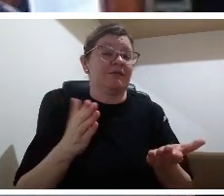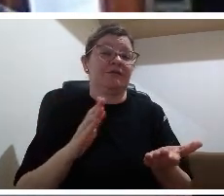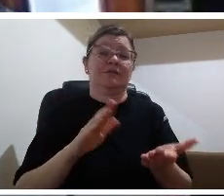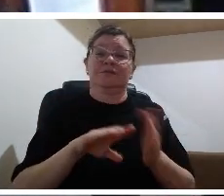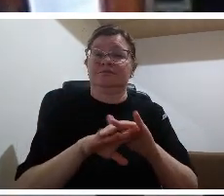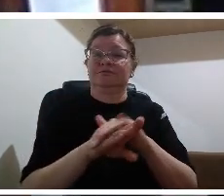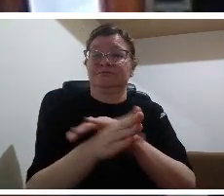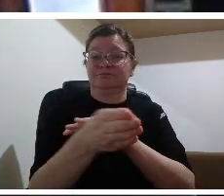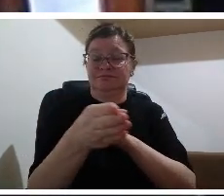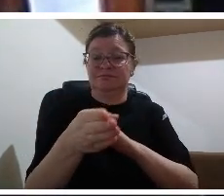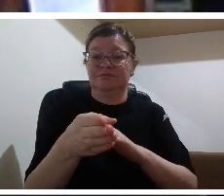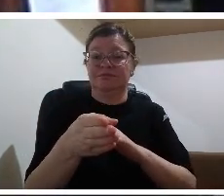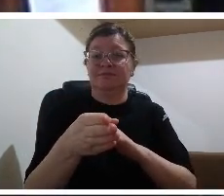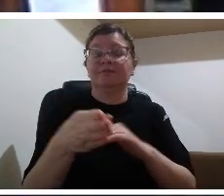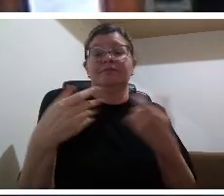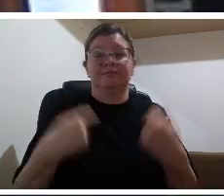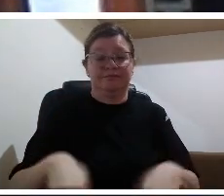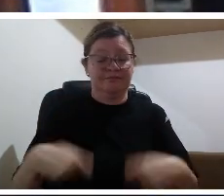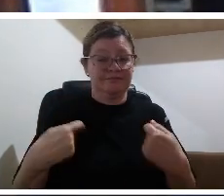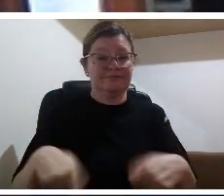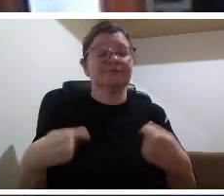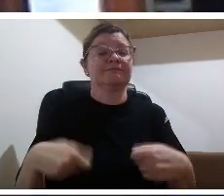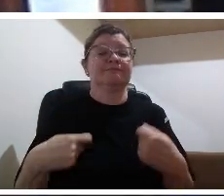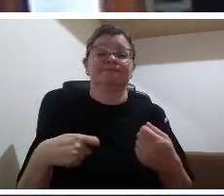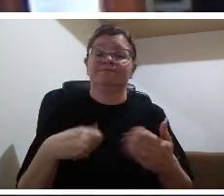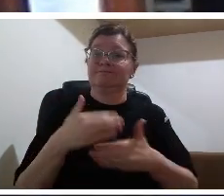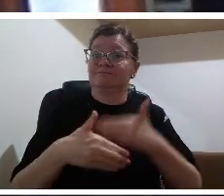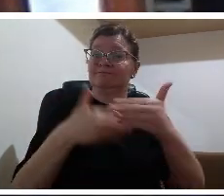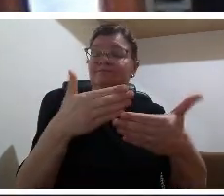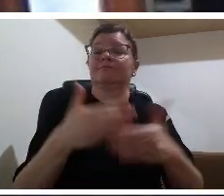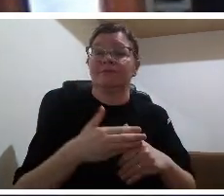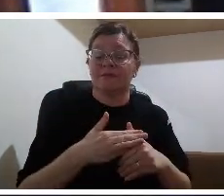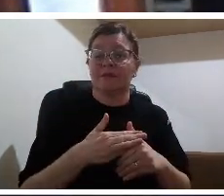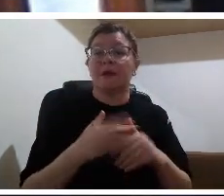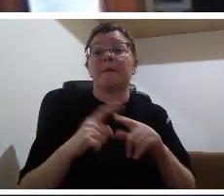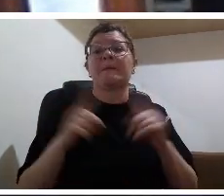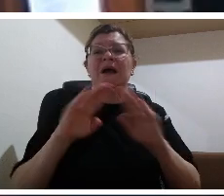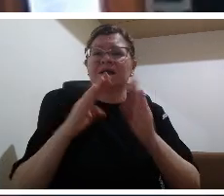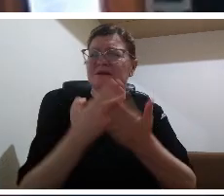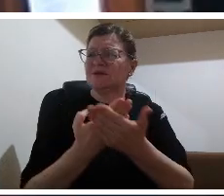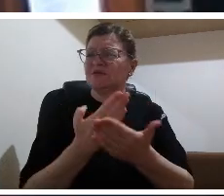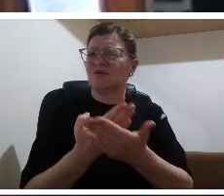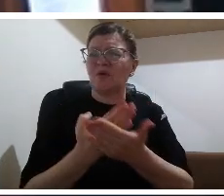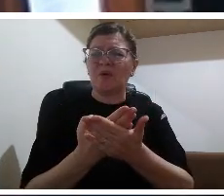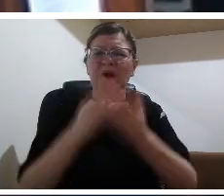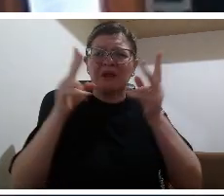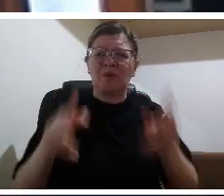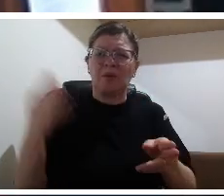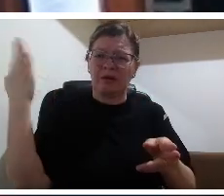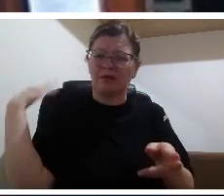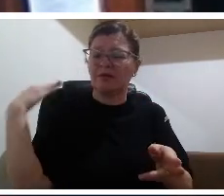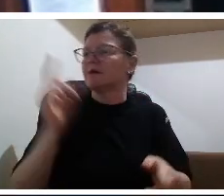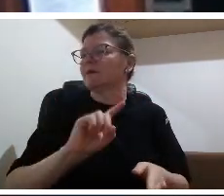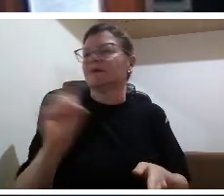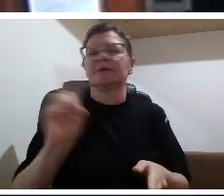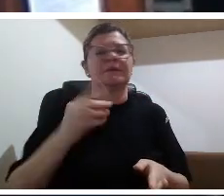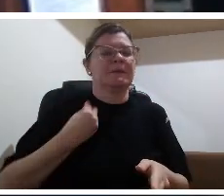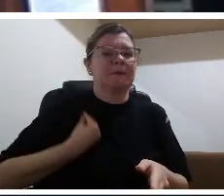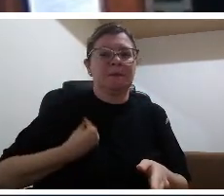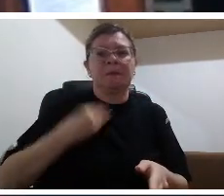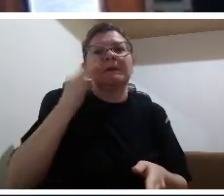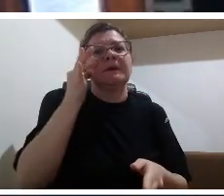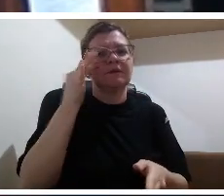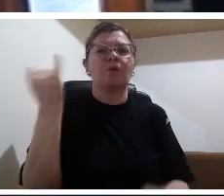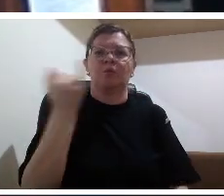a escola presencial é necessária ou a educação afetiva a educação social não se